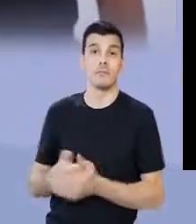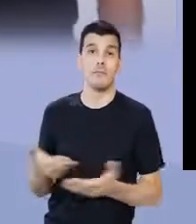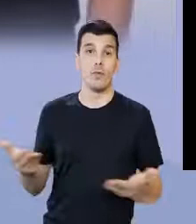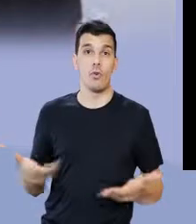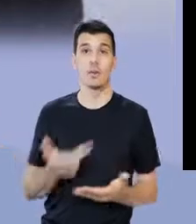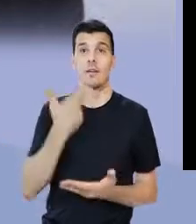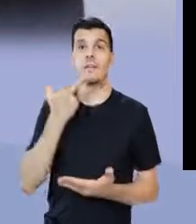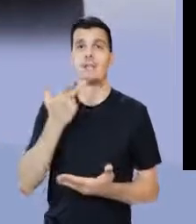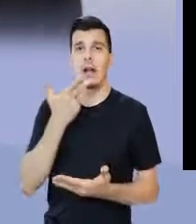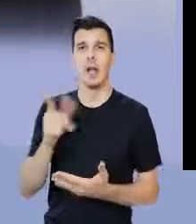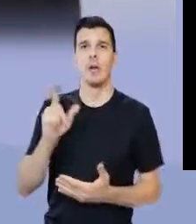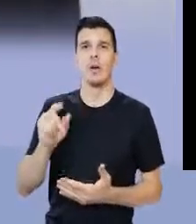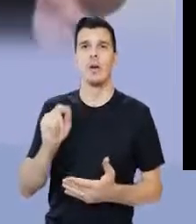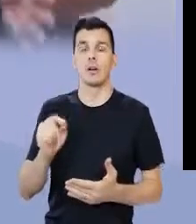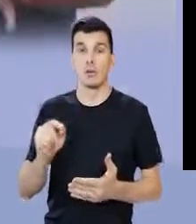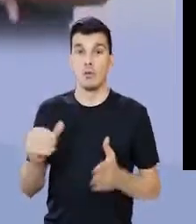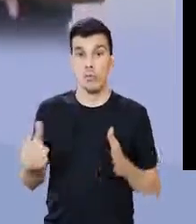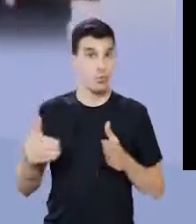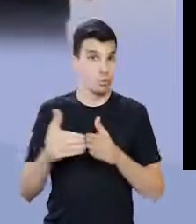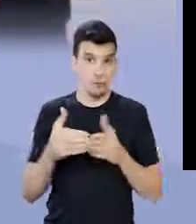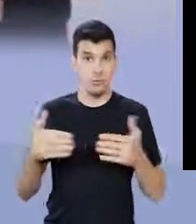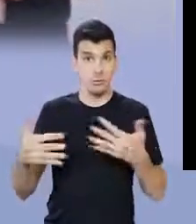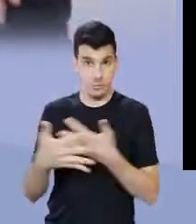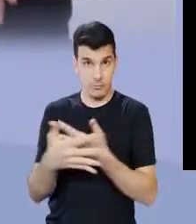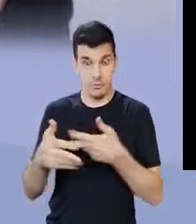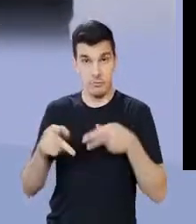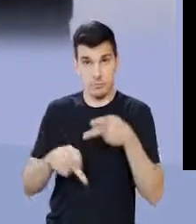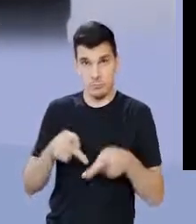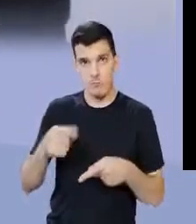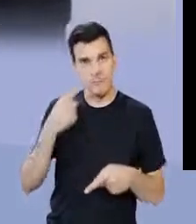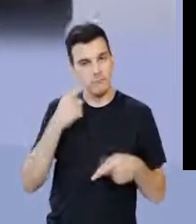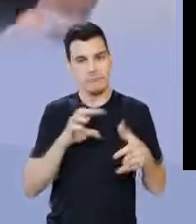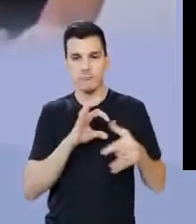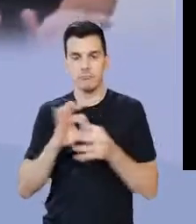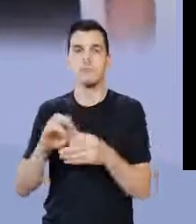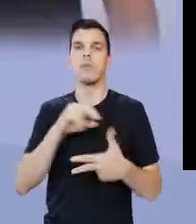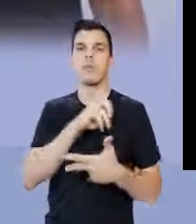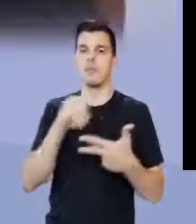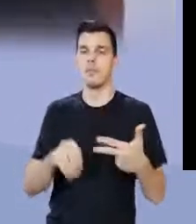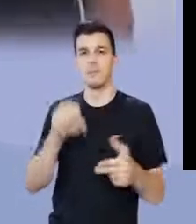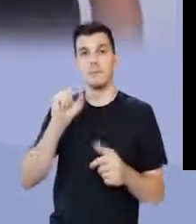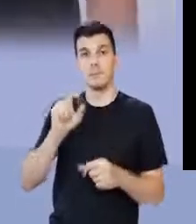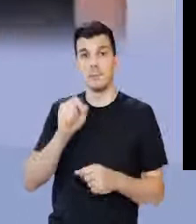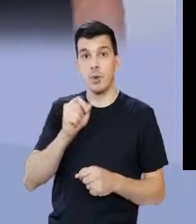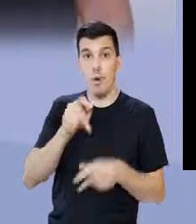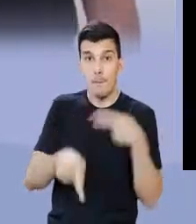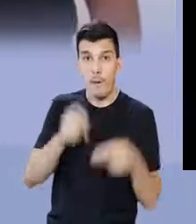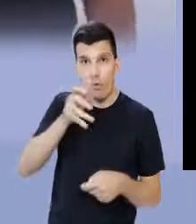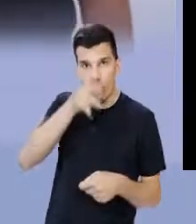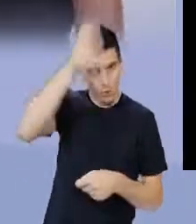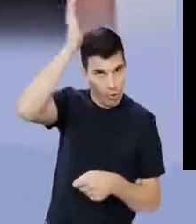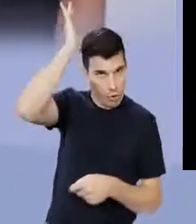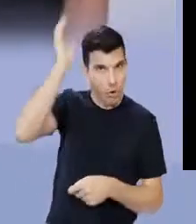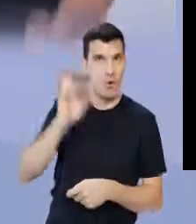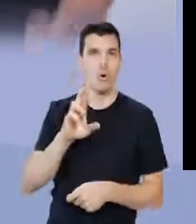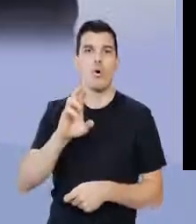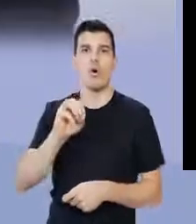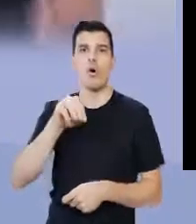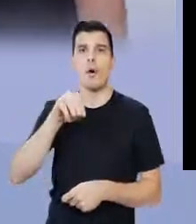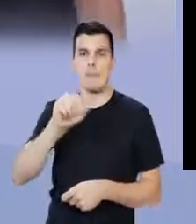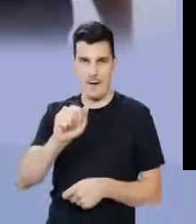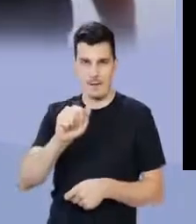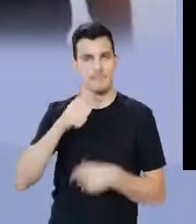antigas, e hoje a vai chegar na última civilização antiga nossa, que cabe ao nosso Enem, e estão aqui os romanos,